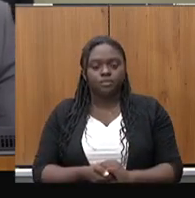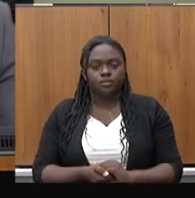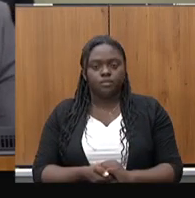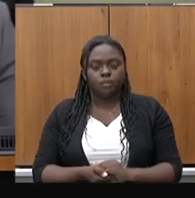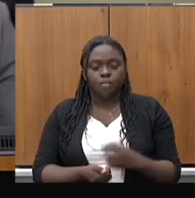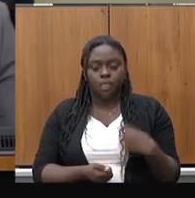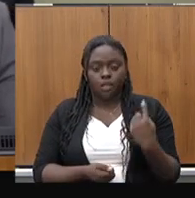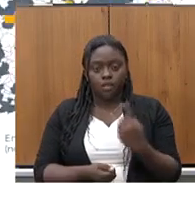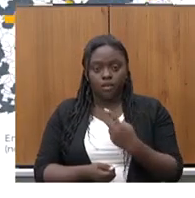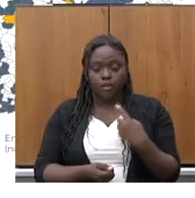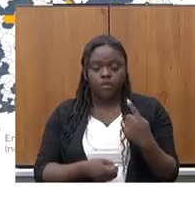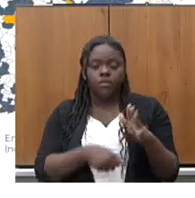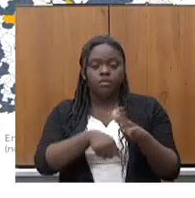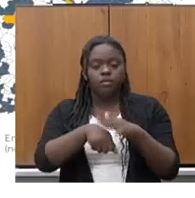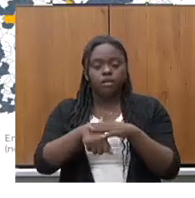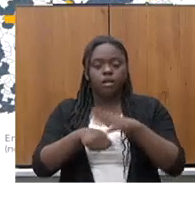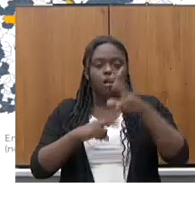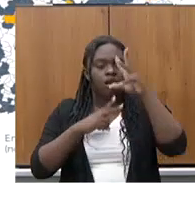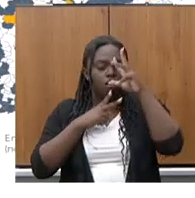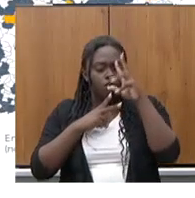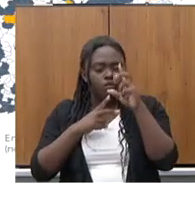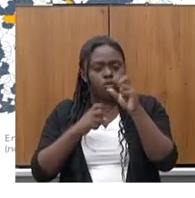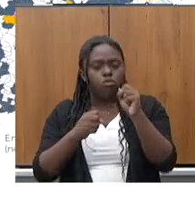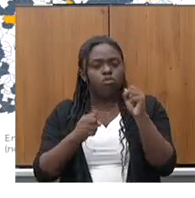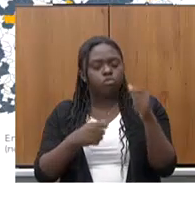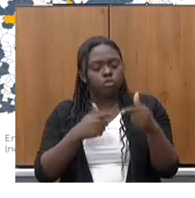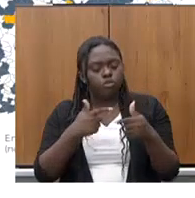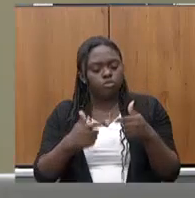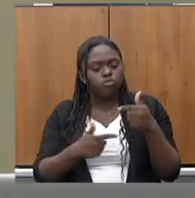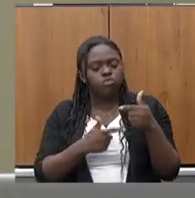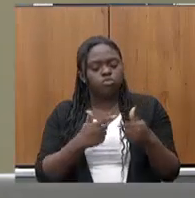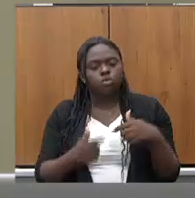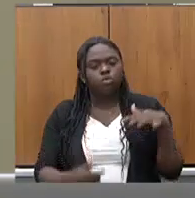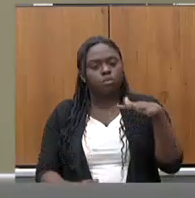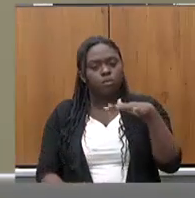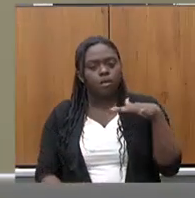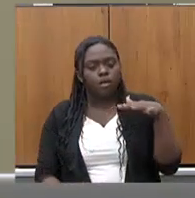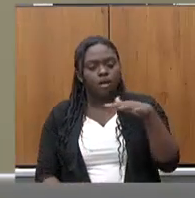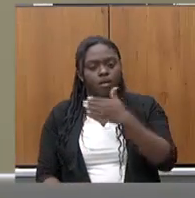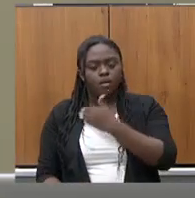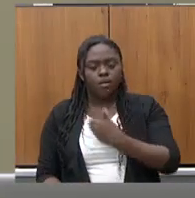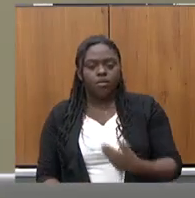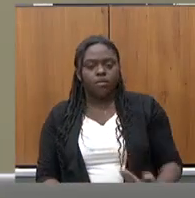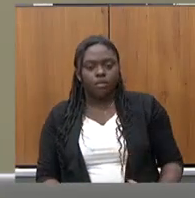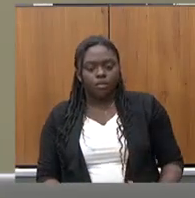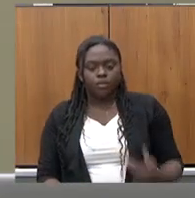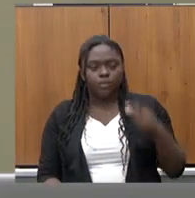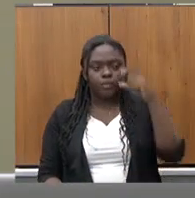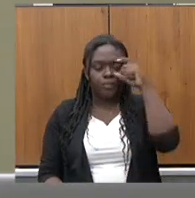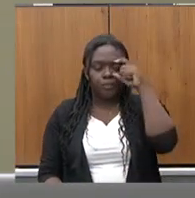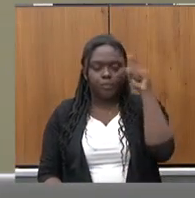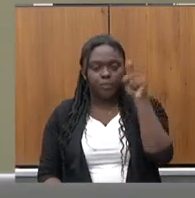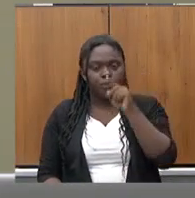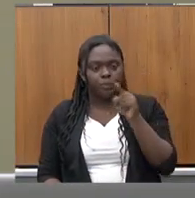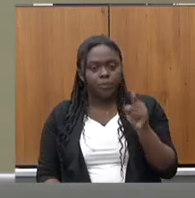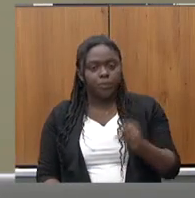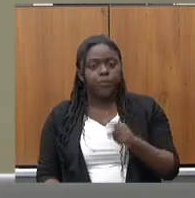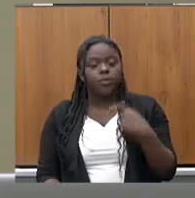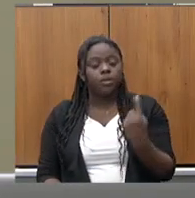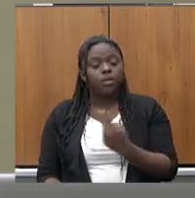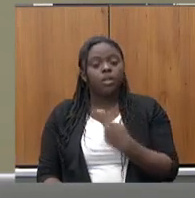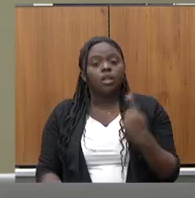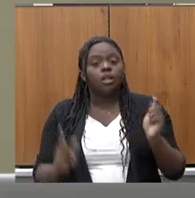uma força-tarefa, uma área patrocinada pelo governador Romeu Zema, em que nós podemos